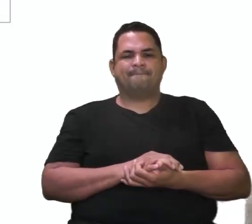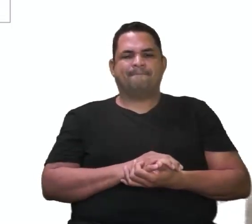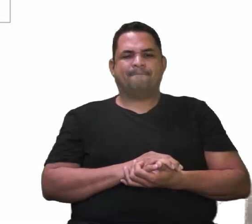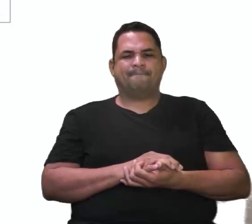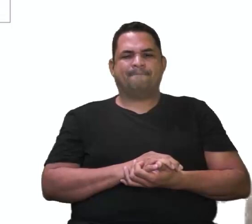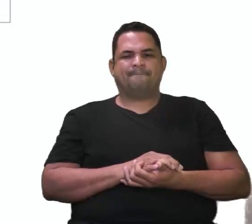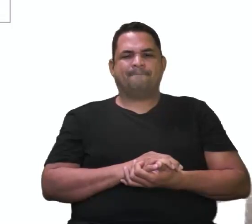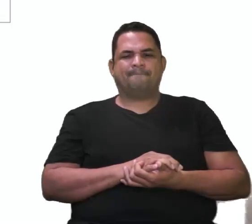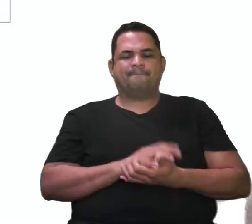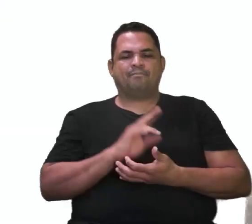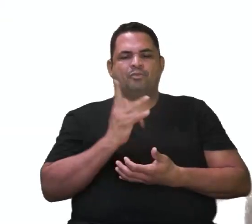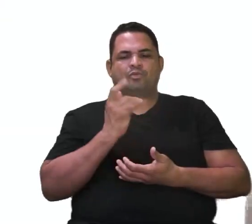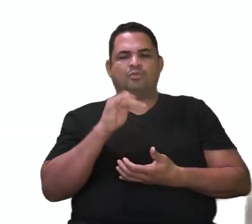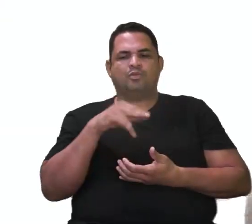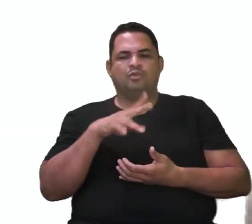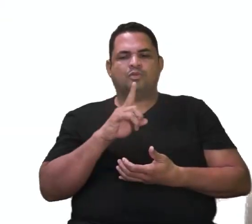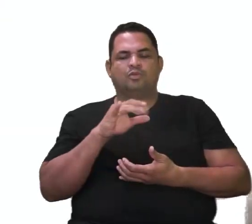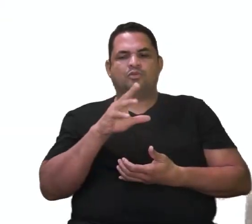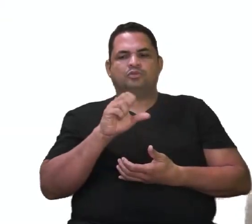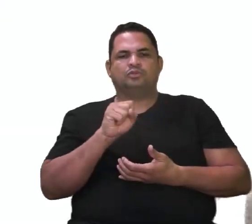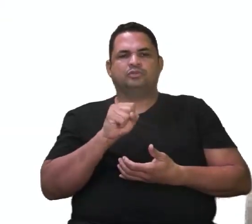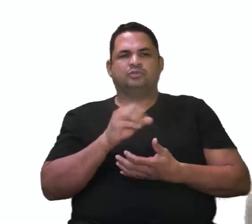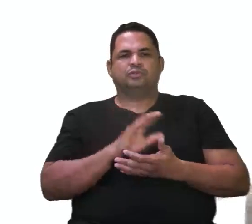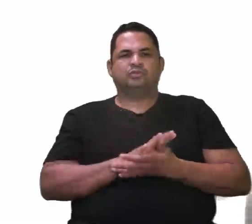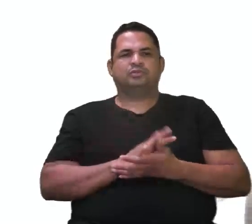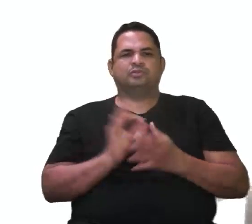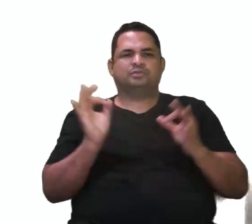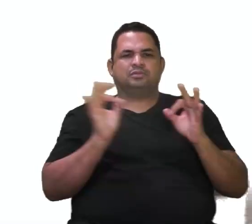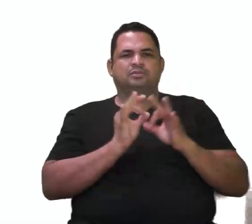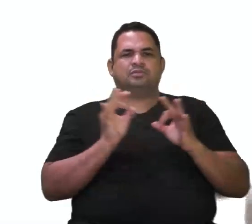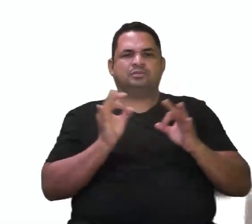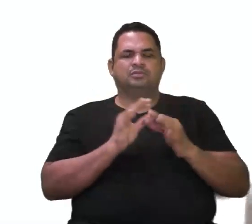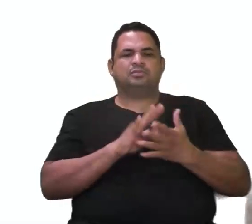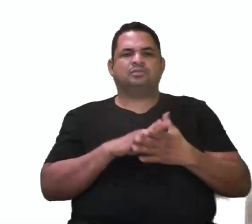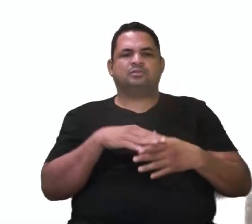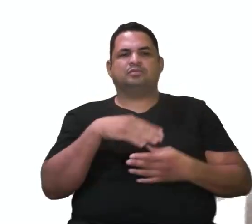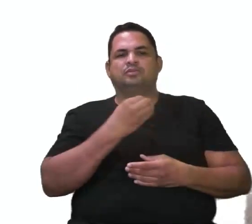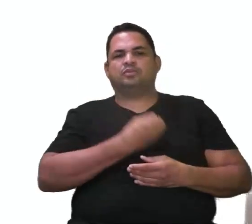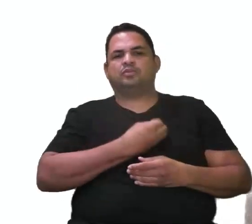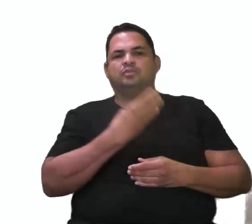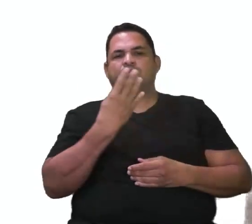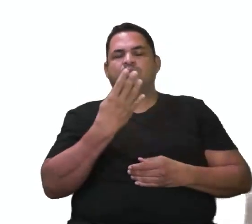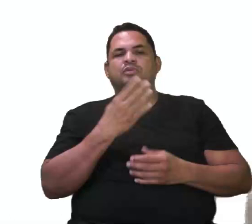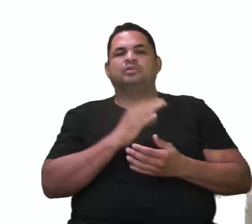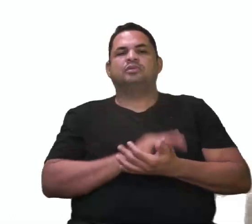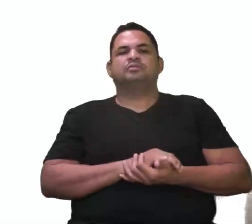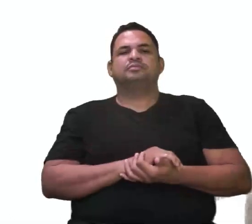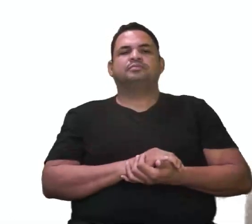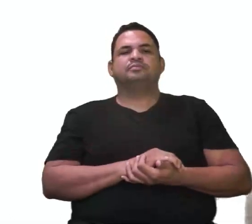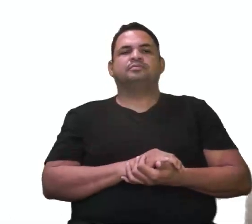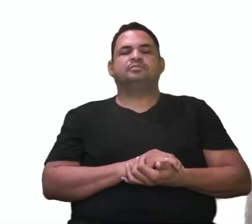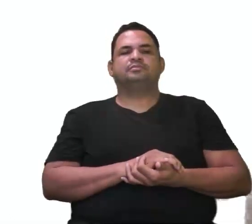homólogos. Perfeito? Questão de número 4.